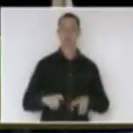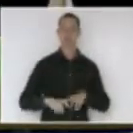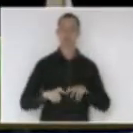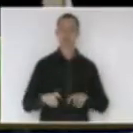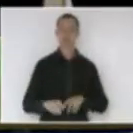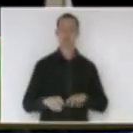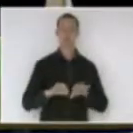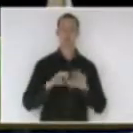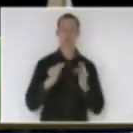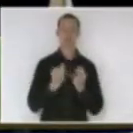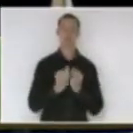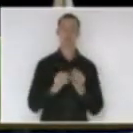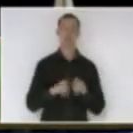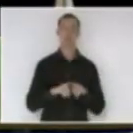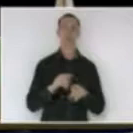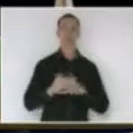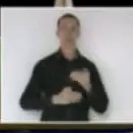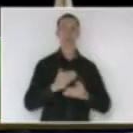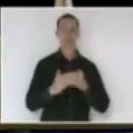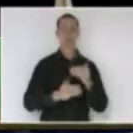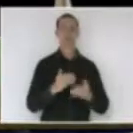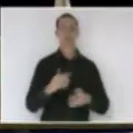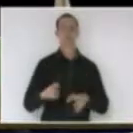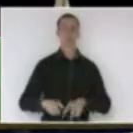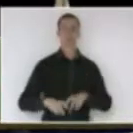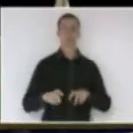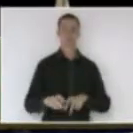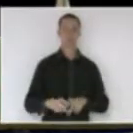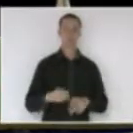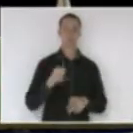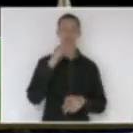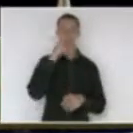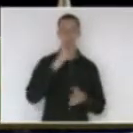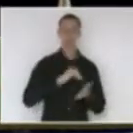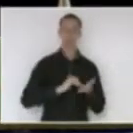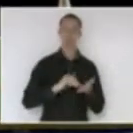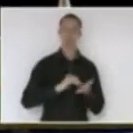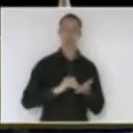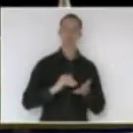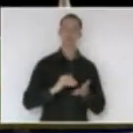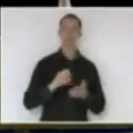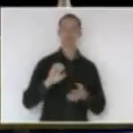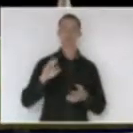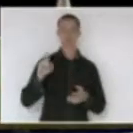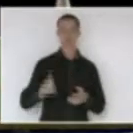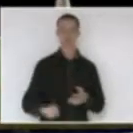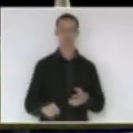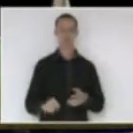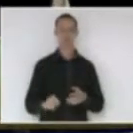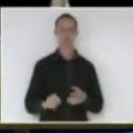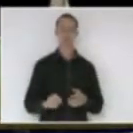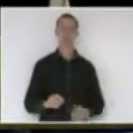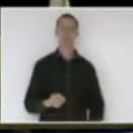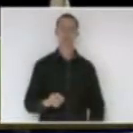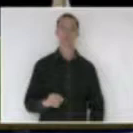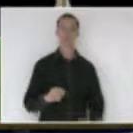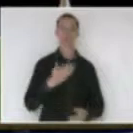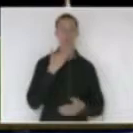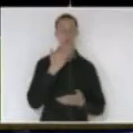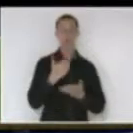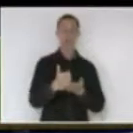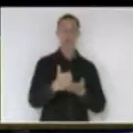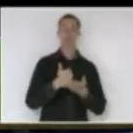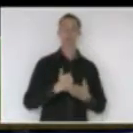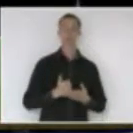desenvolvimento agrário e a secretária executiva da câmara de comércio exterior apoio a